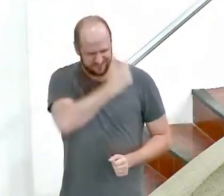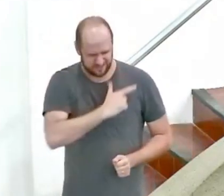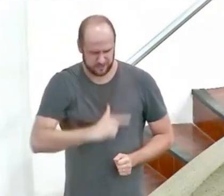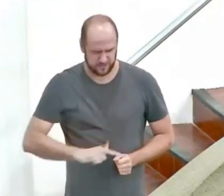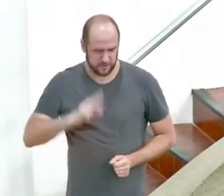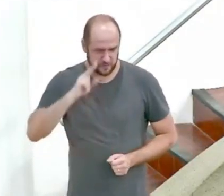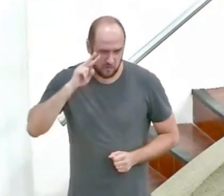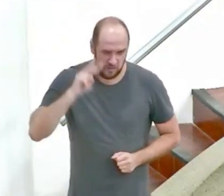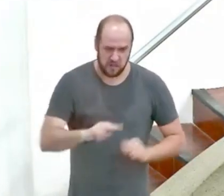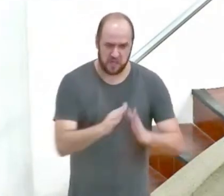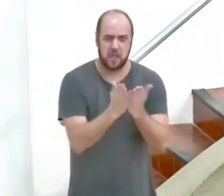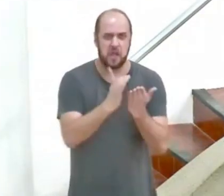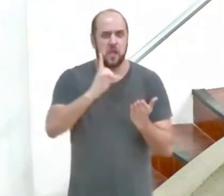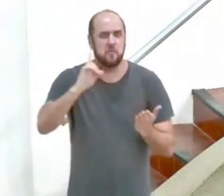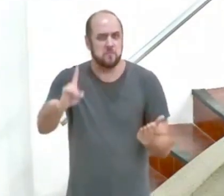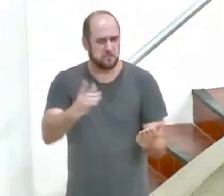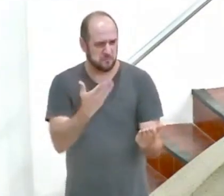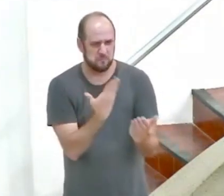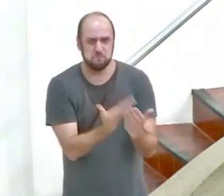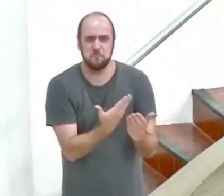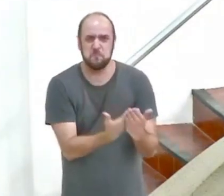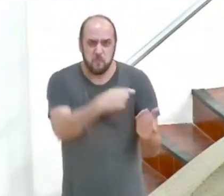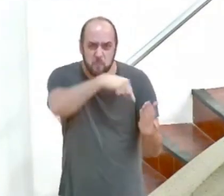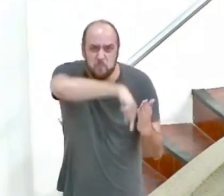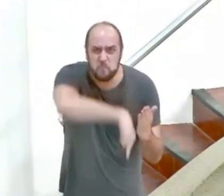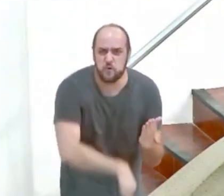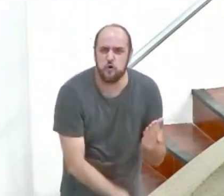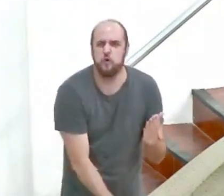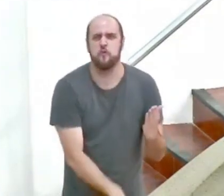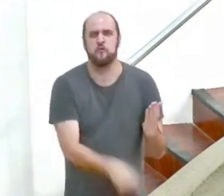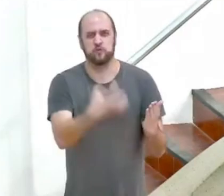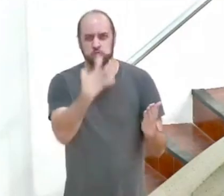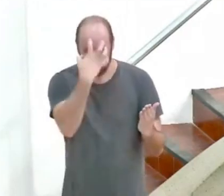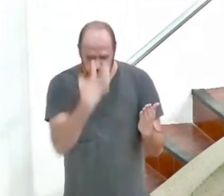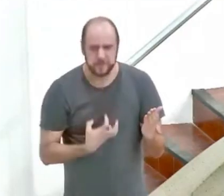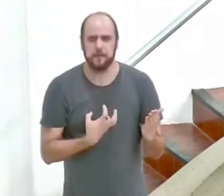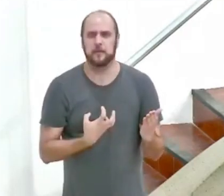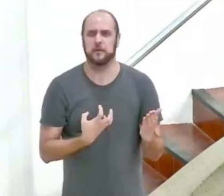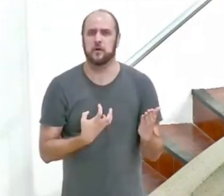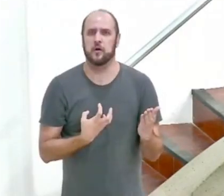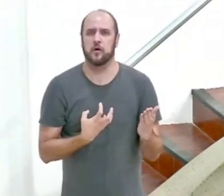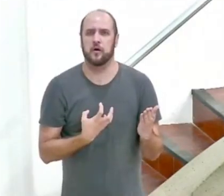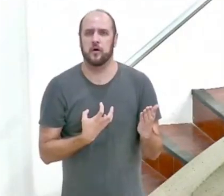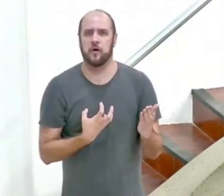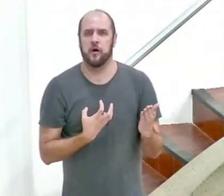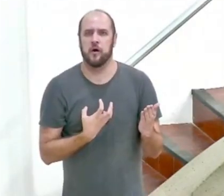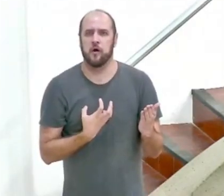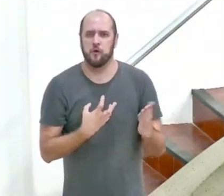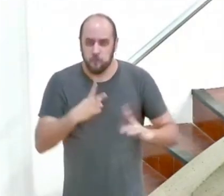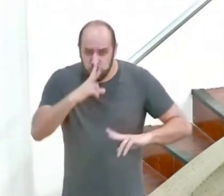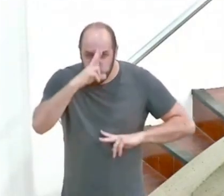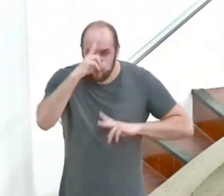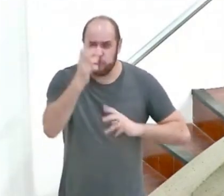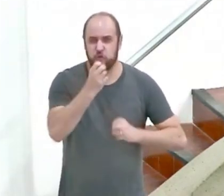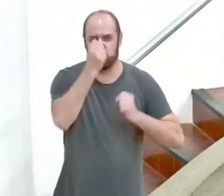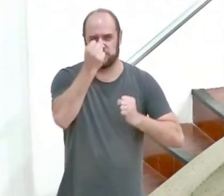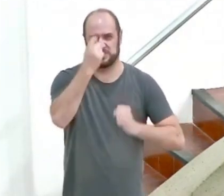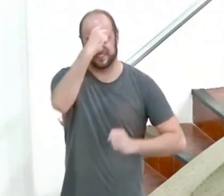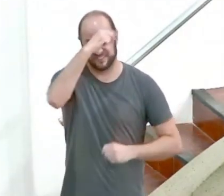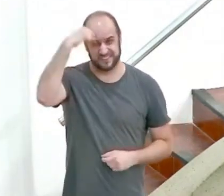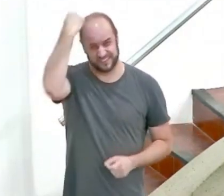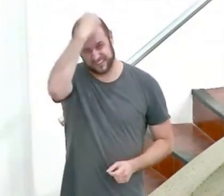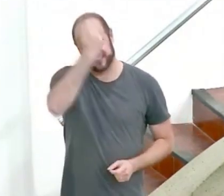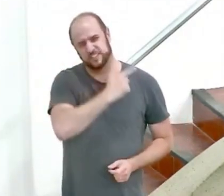desse dessa magnitude dessa profundidade dessa seriedade a força para a santificação